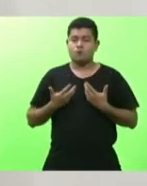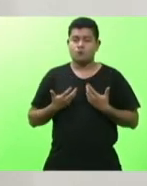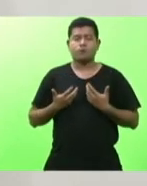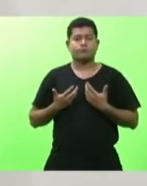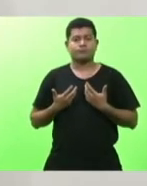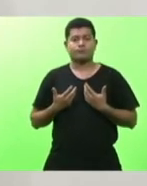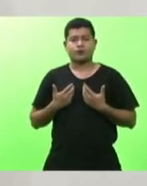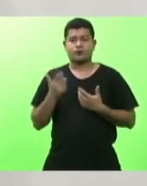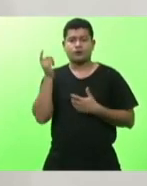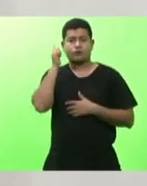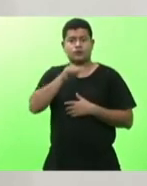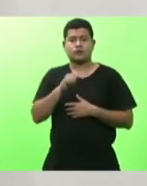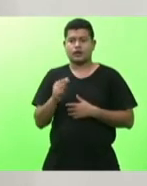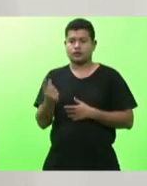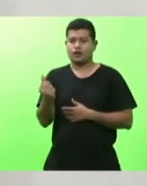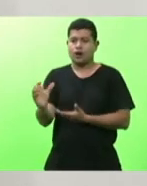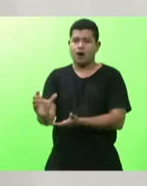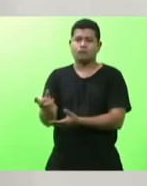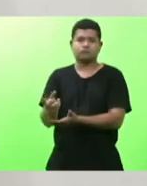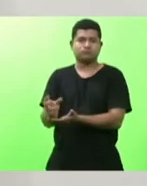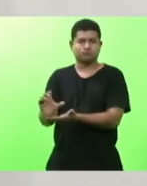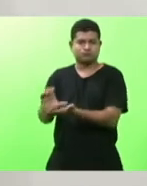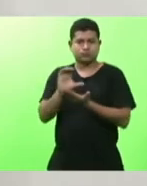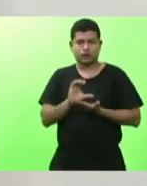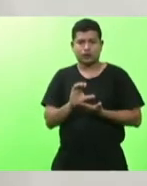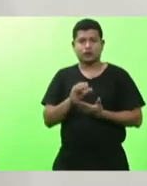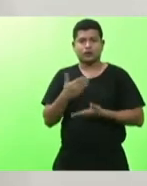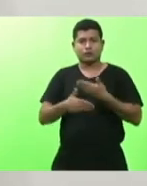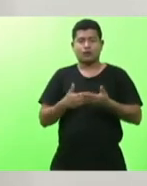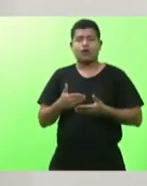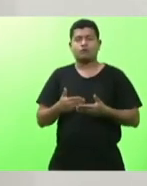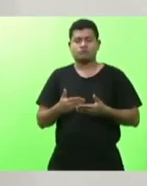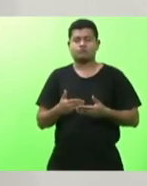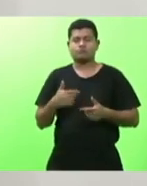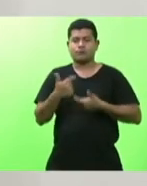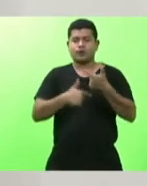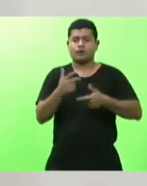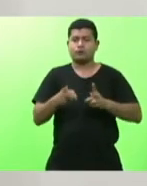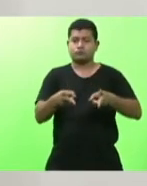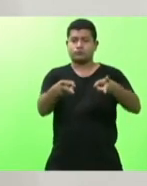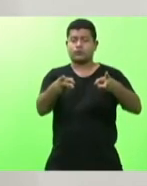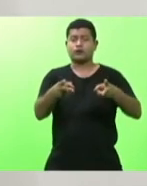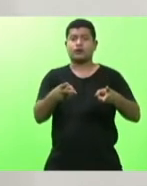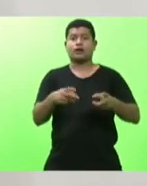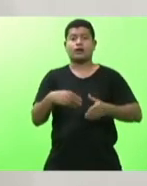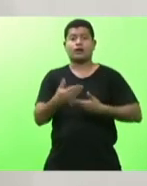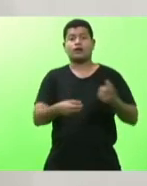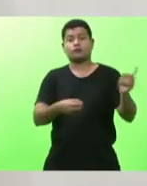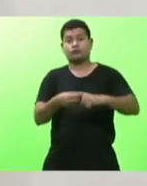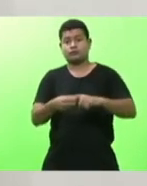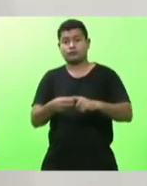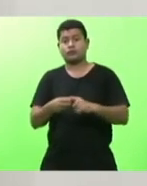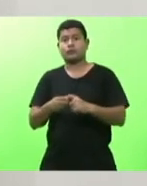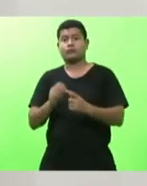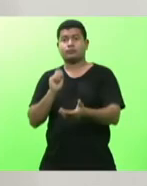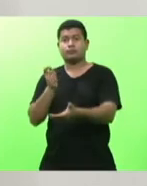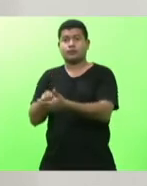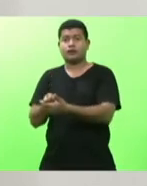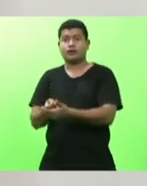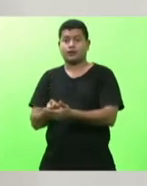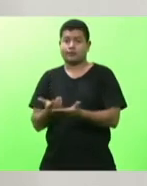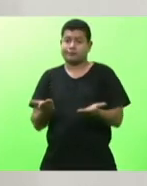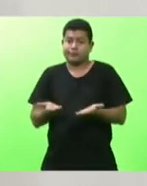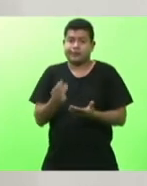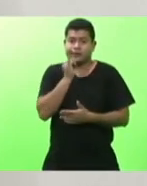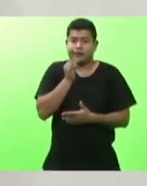para respirar para poder continuar a fazer a máquina funcionar pagar impostos que é isso que ele vai fazer